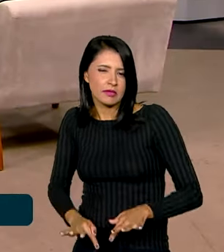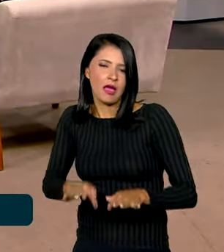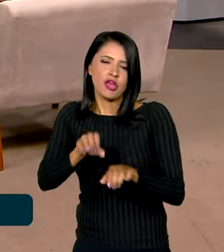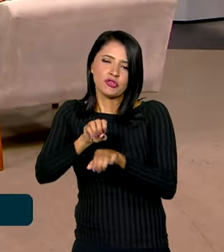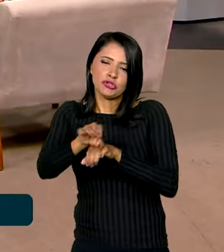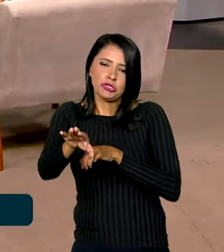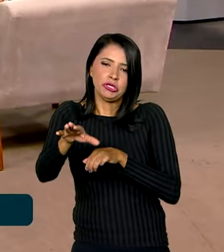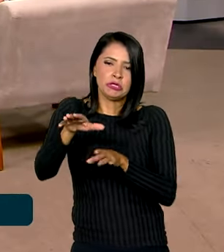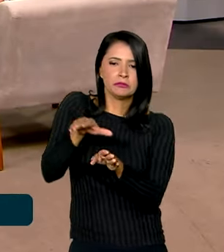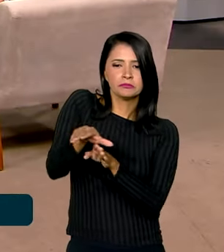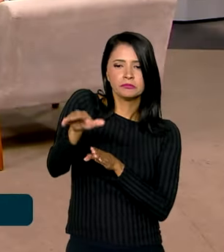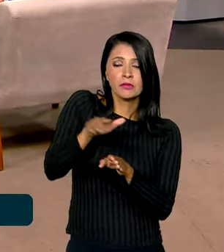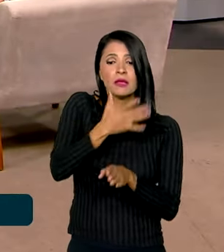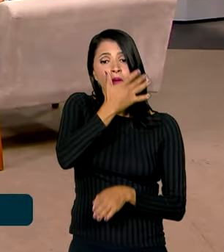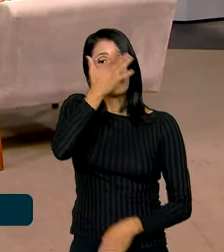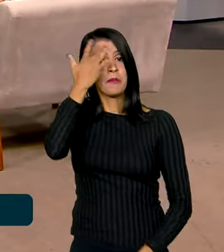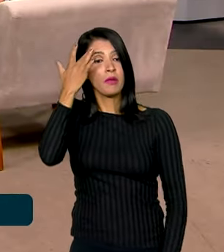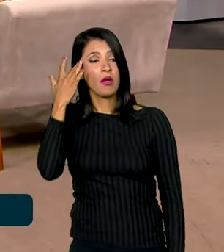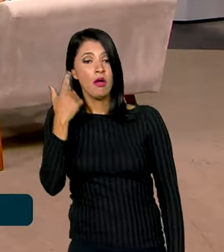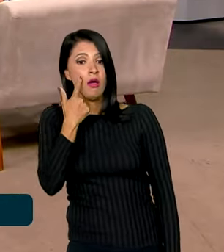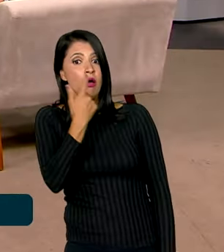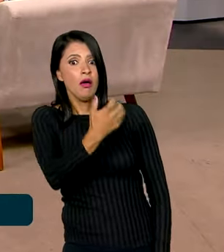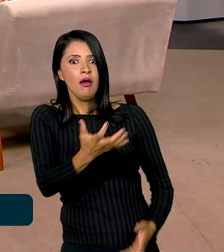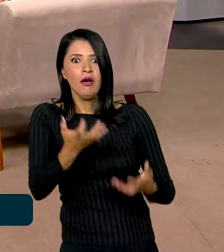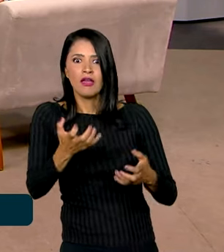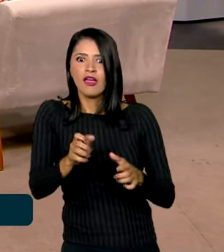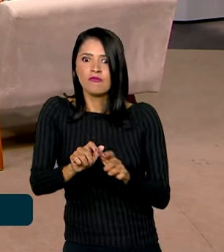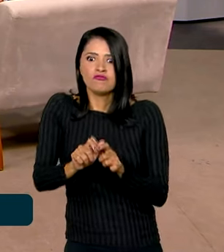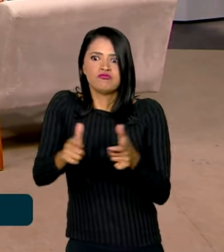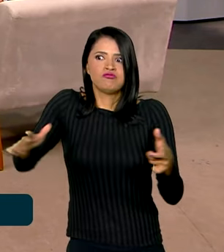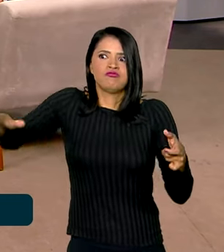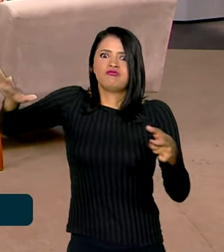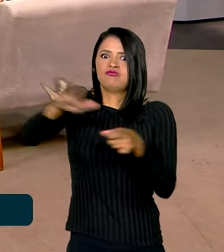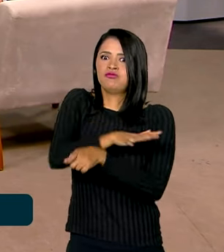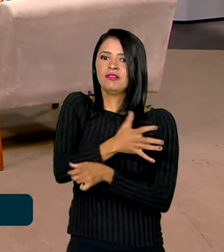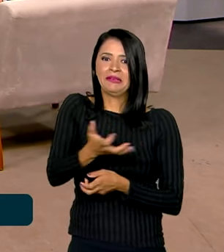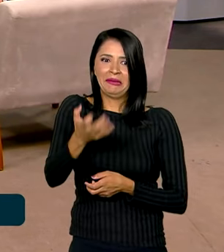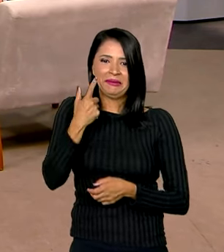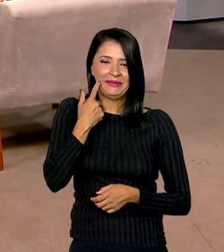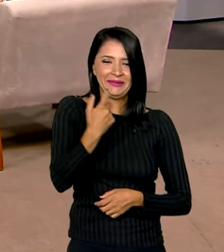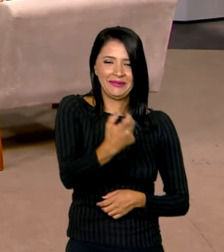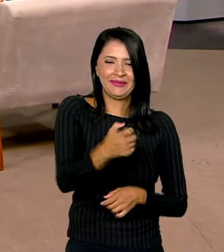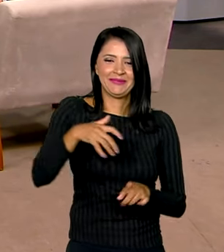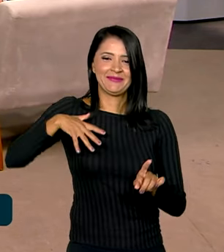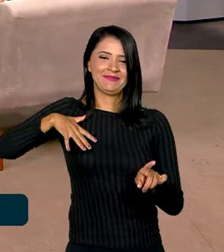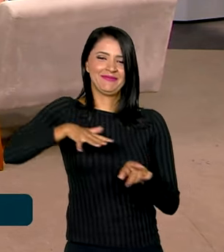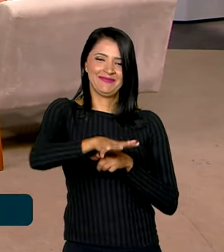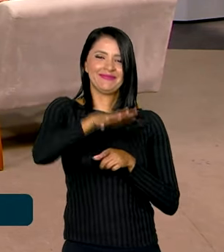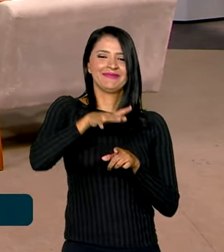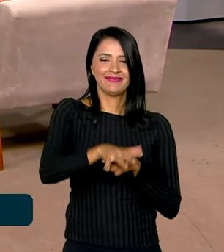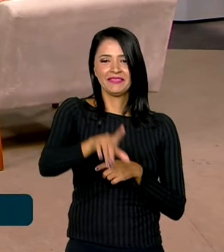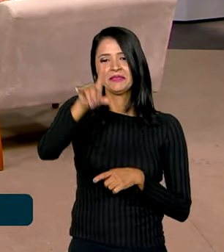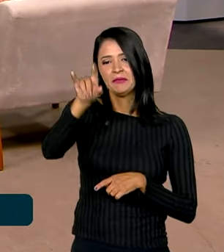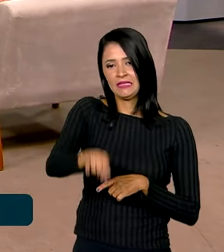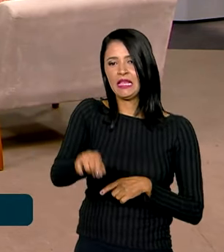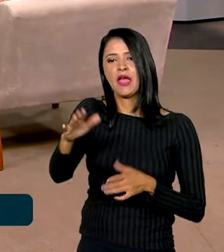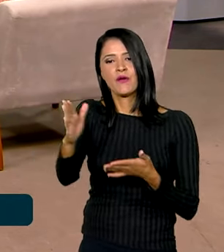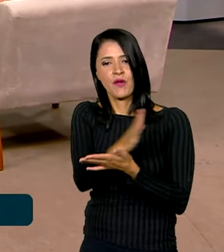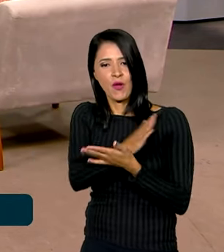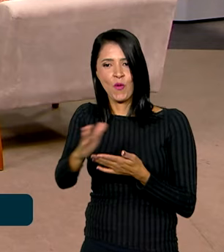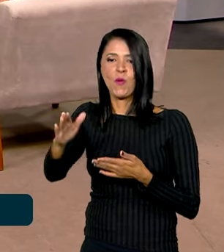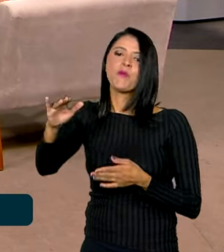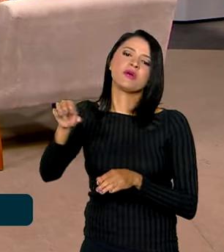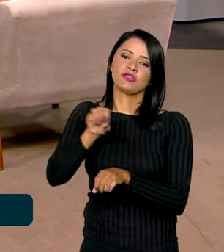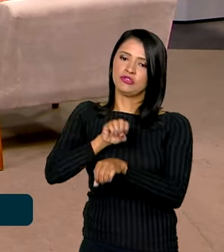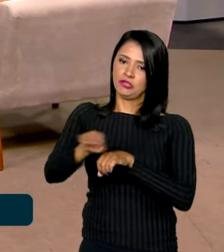orientações, não sei, para aqueles que estão interessados, e são muitos, né, pelo Brasil todo. Maravilha. Acho que tem algumas dicas importantíssimas. A primeira,